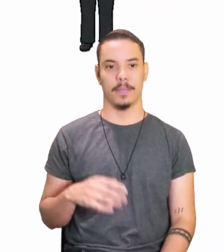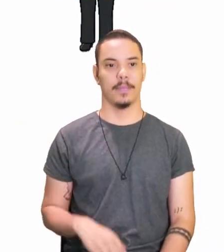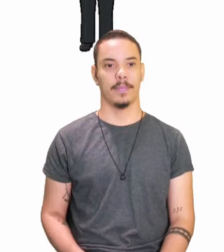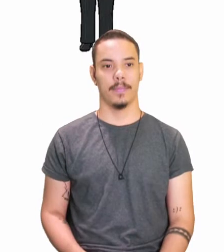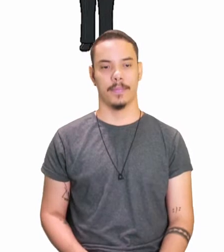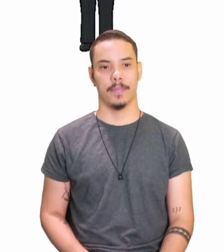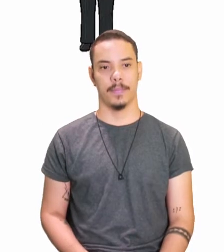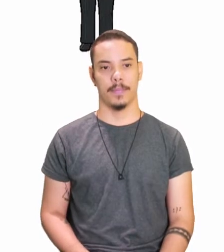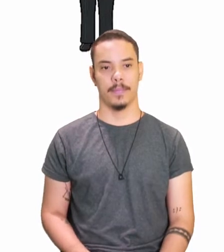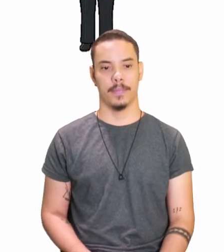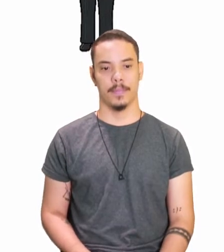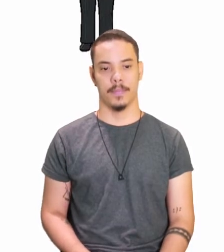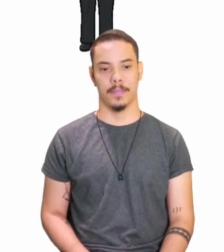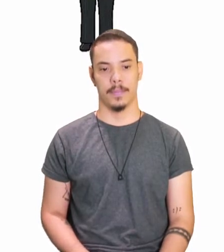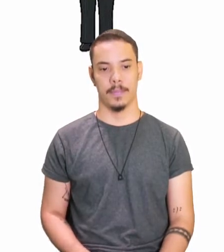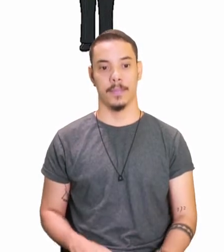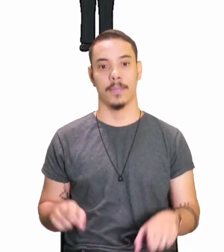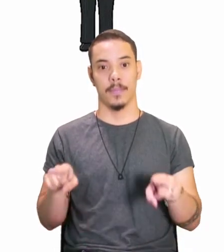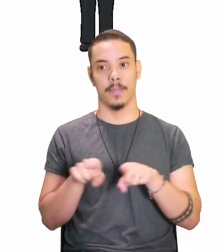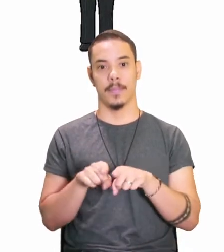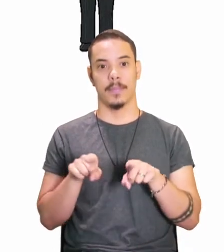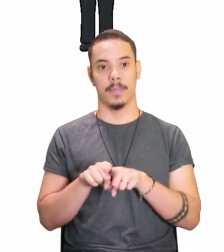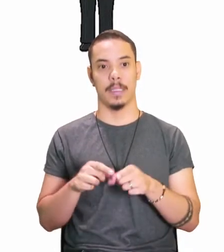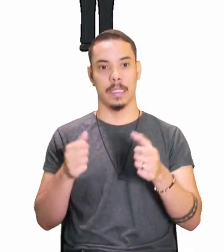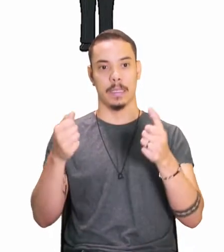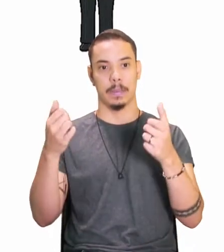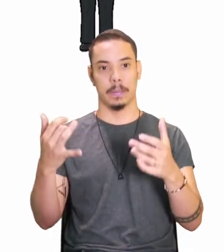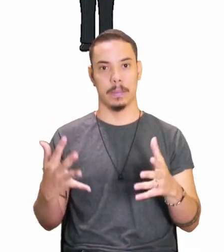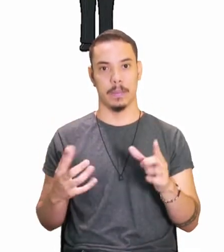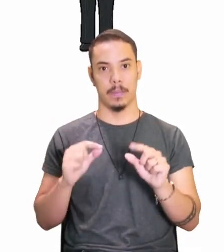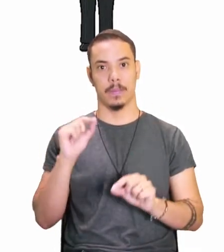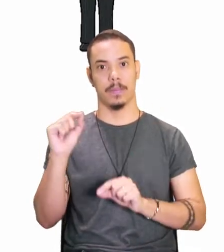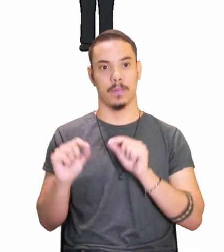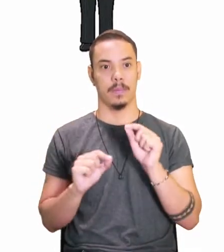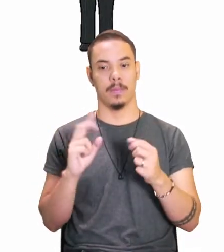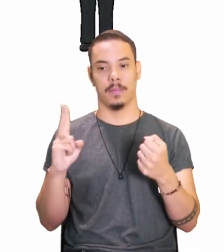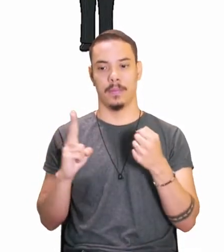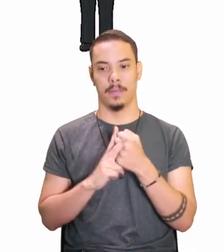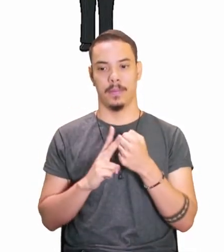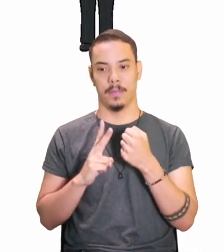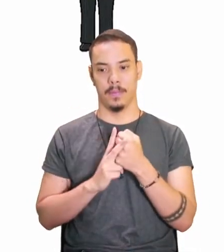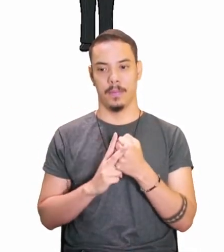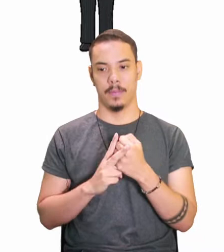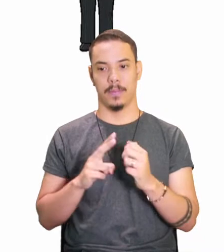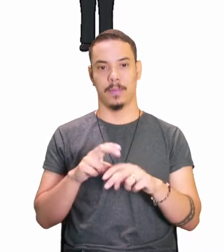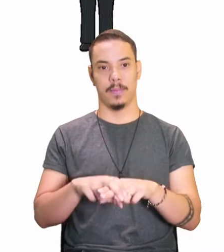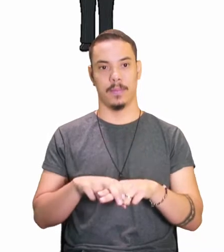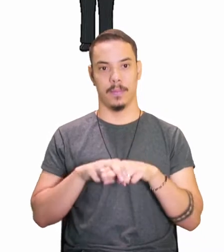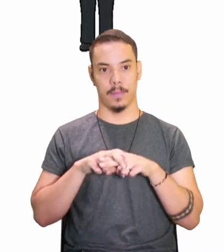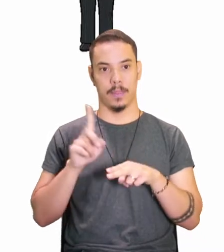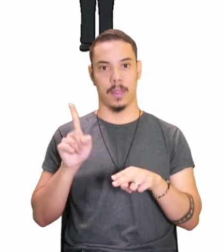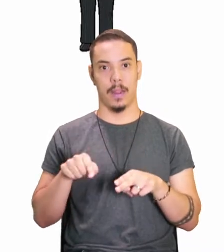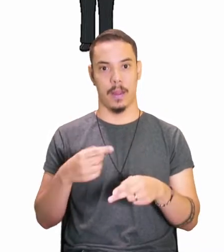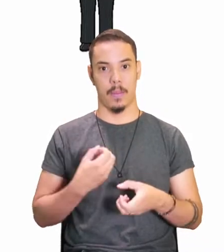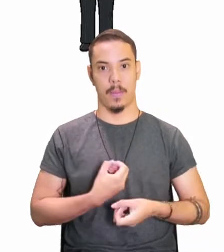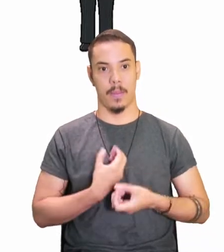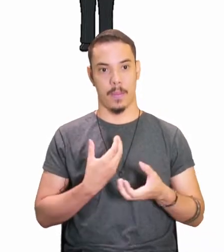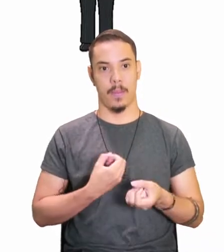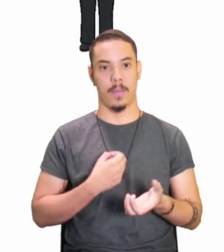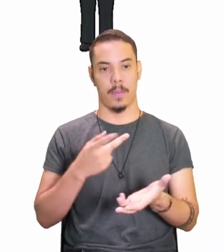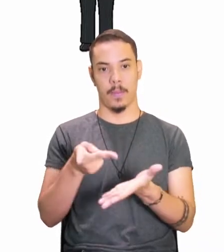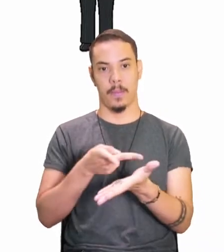Especialmente aqui, para trabalhar o quê? A questão do verbo. Então, essa poesia aqui, este poema,